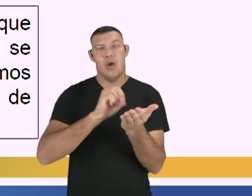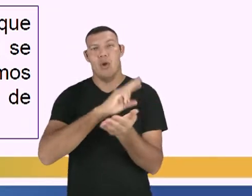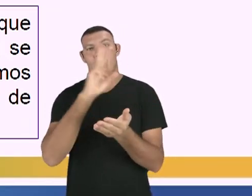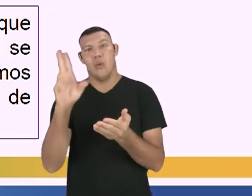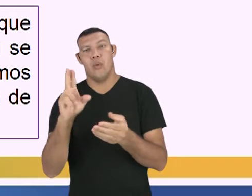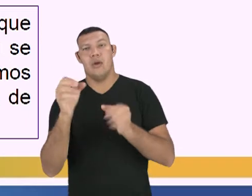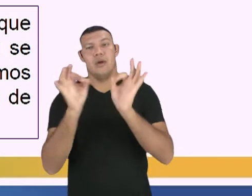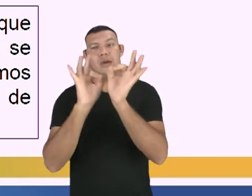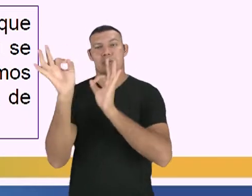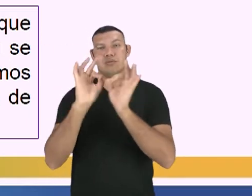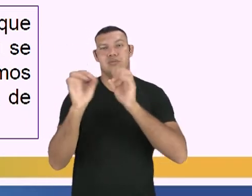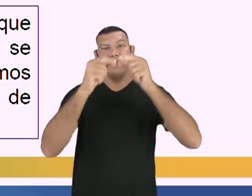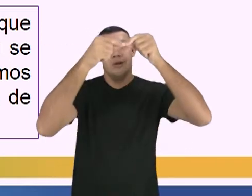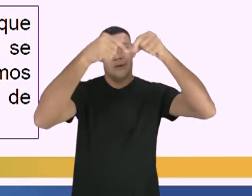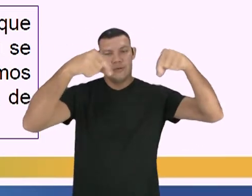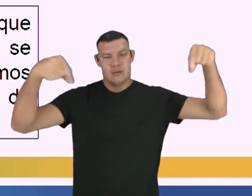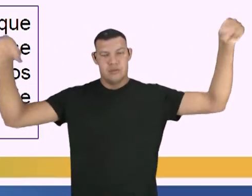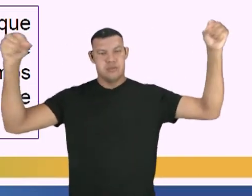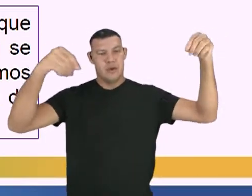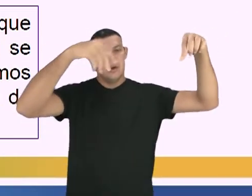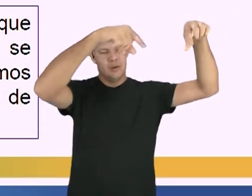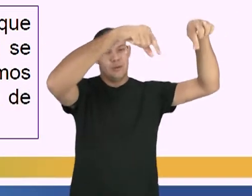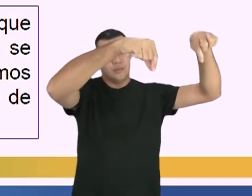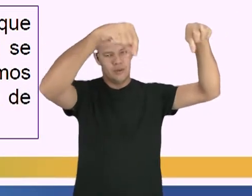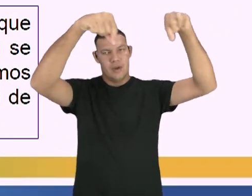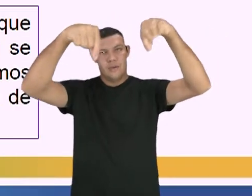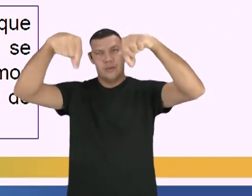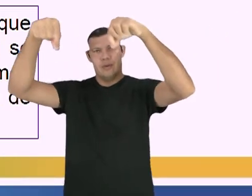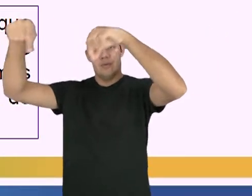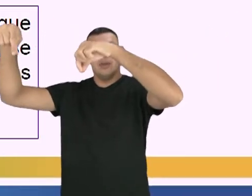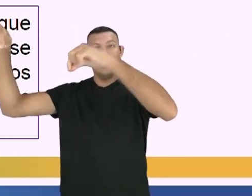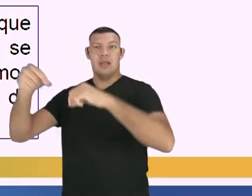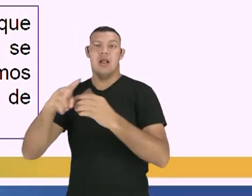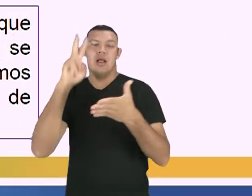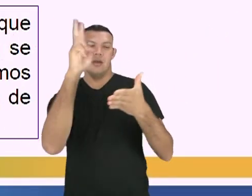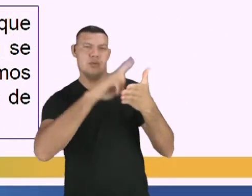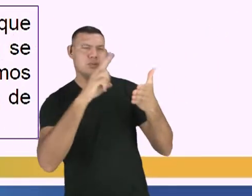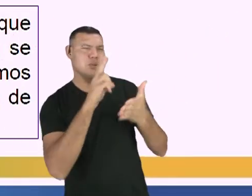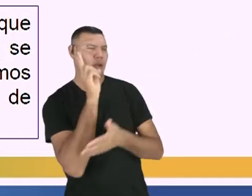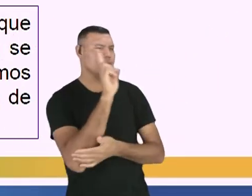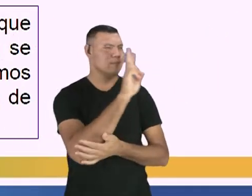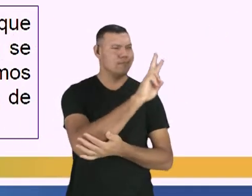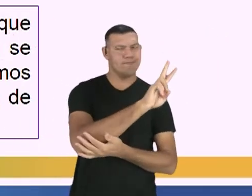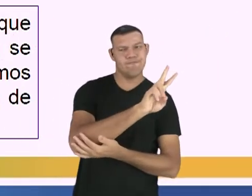varal, em frente à escola para a leitura de quem passar pelo local.